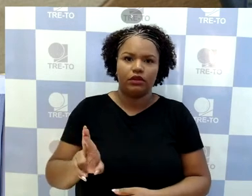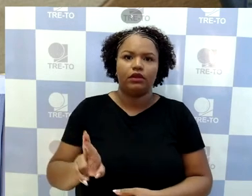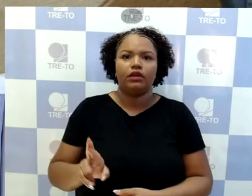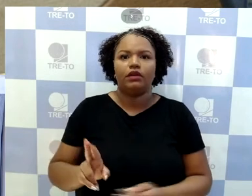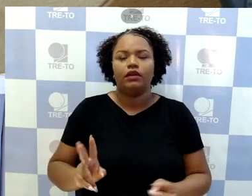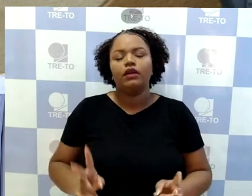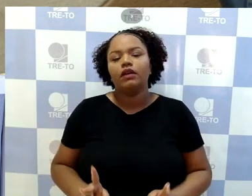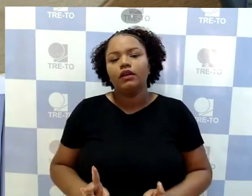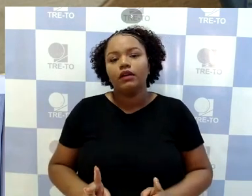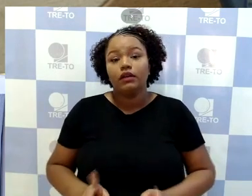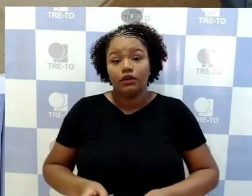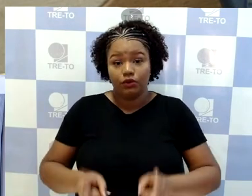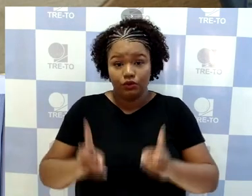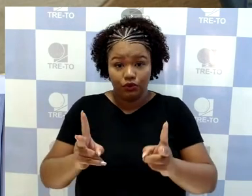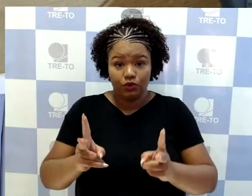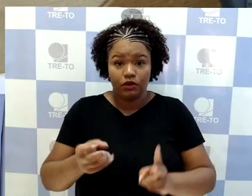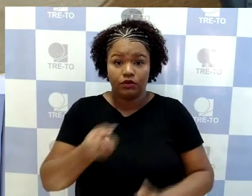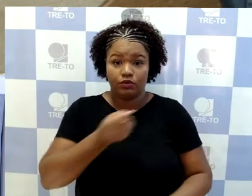5 da pauta,